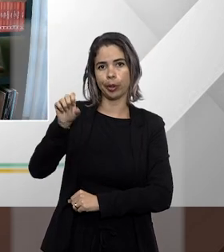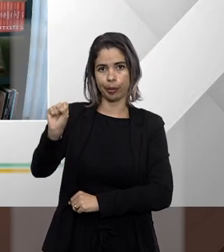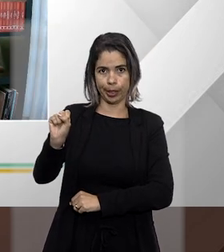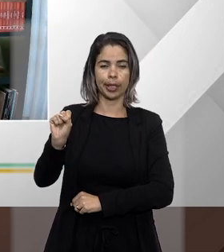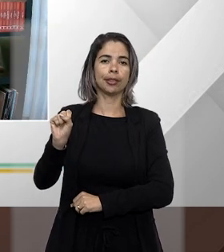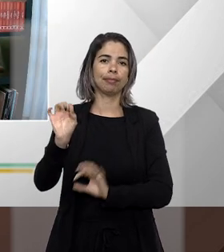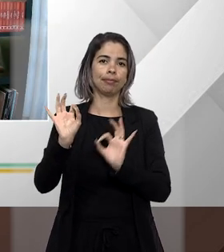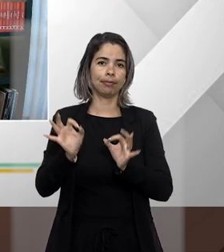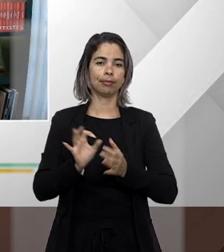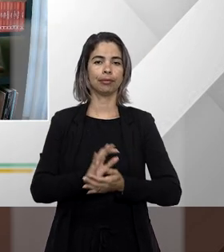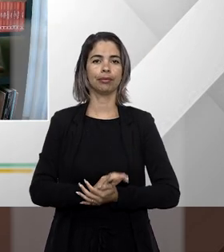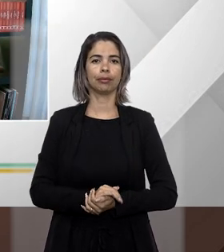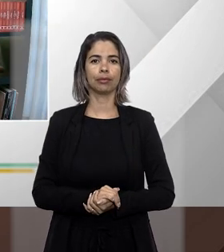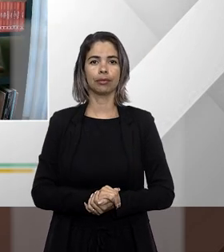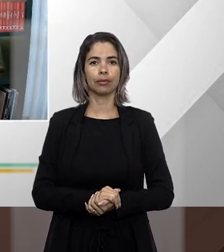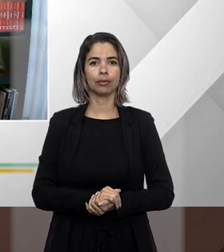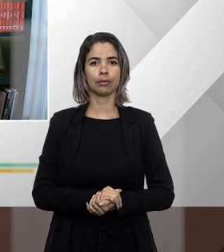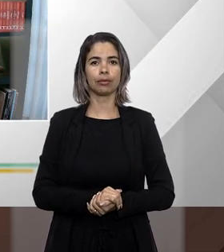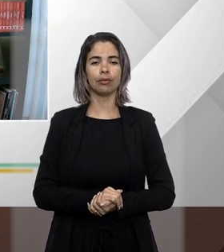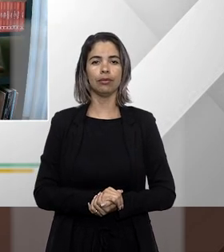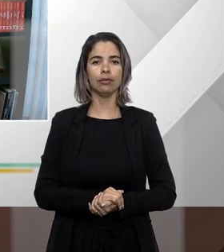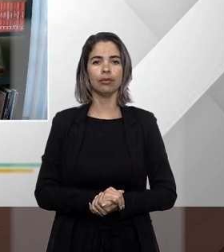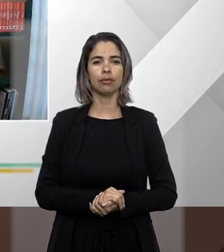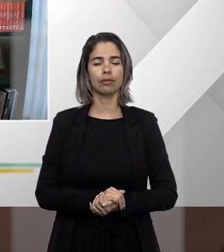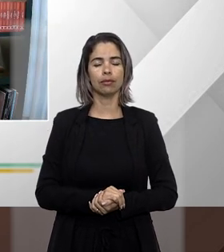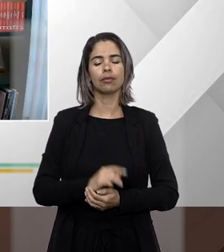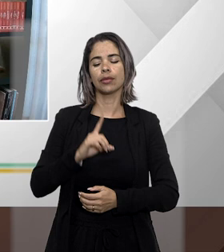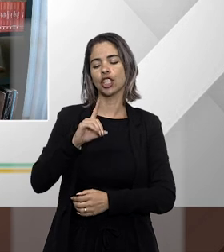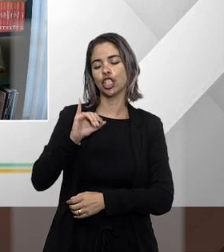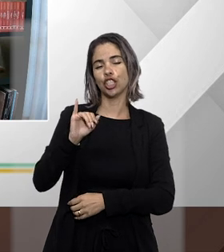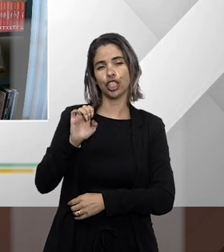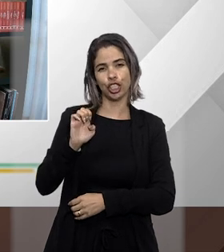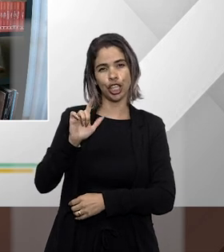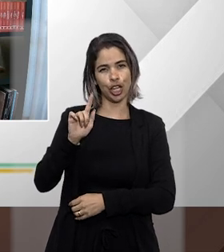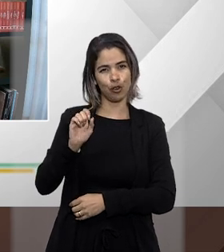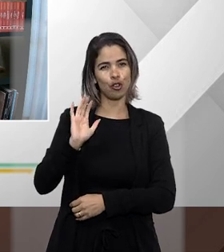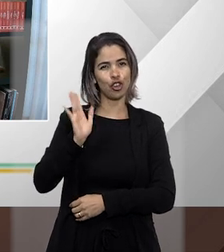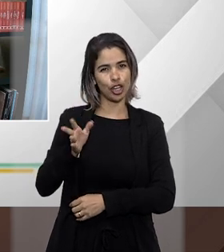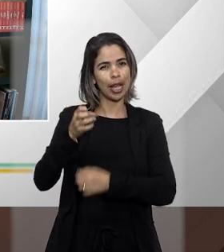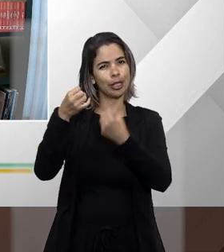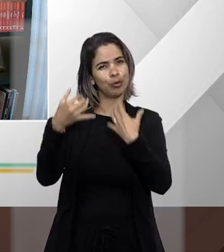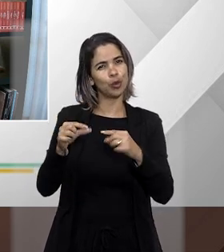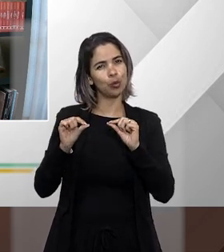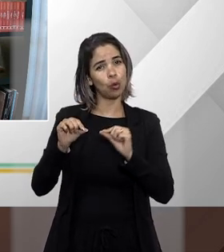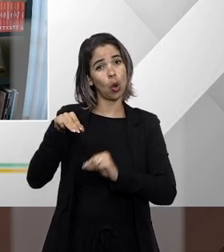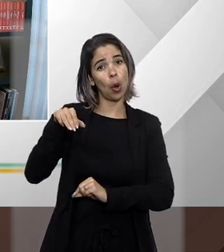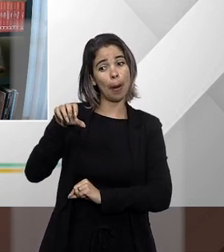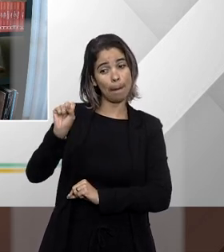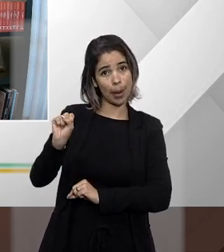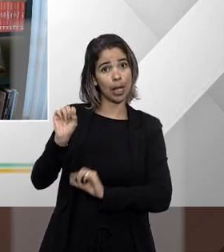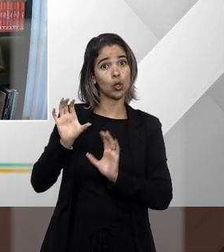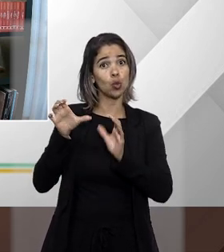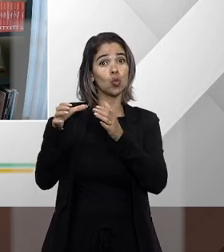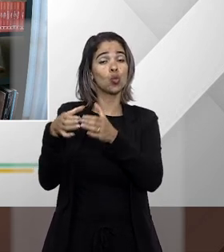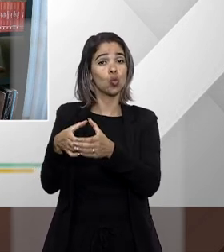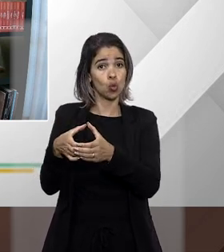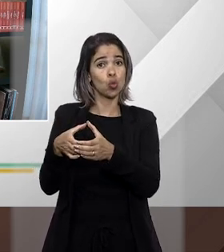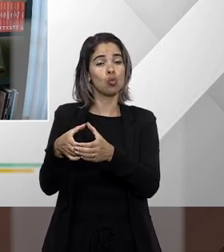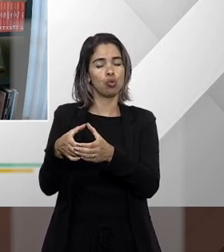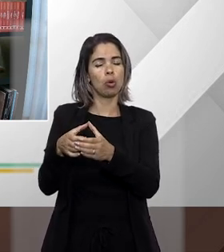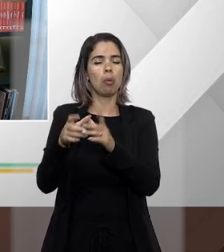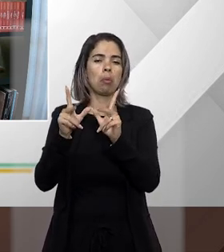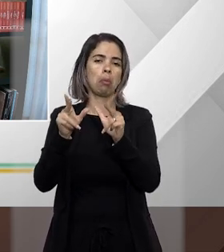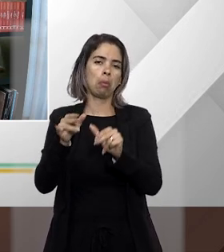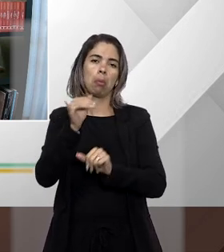o professor Diego já antecipou falando sobre o mandado de segurança coletivo como nas hipóteses em que uma associação